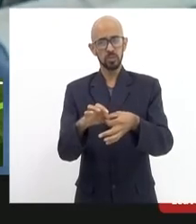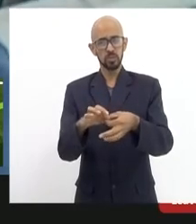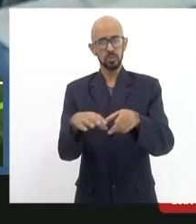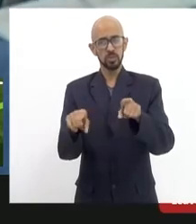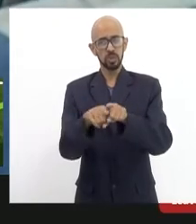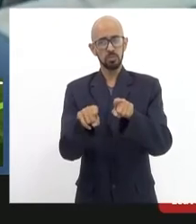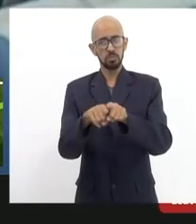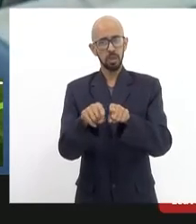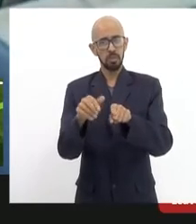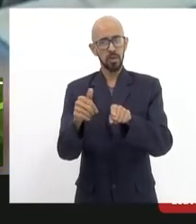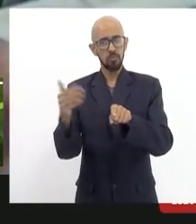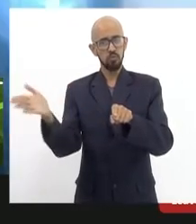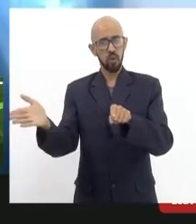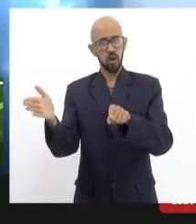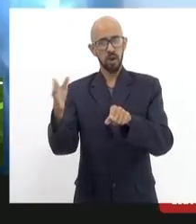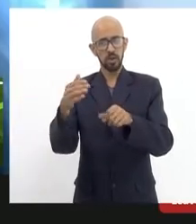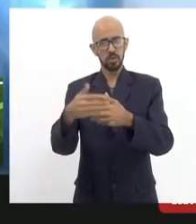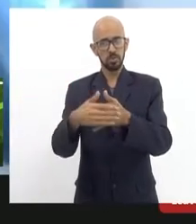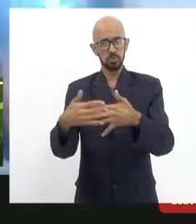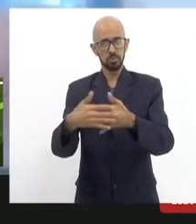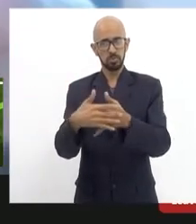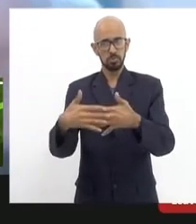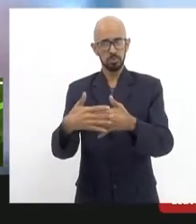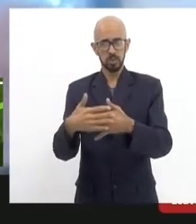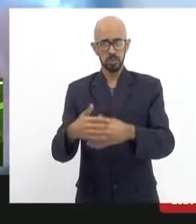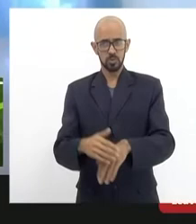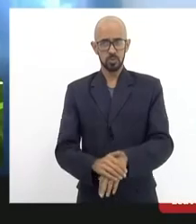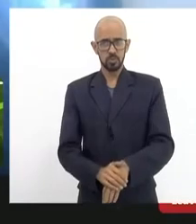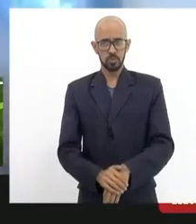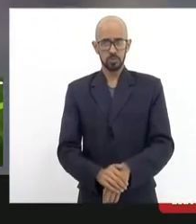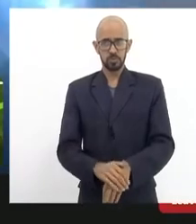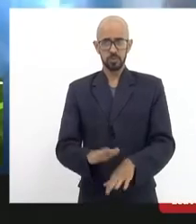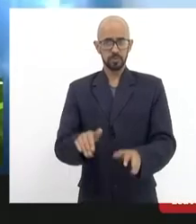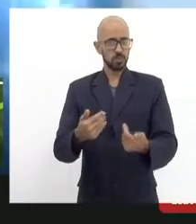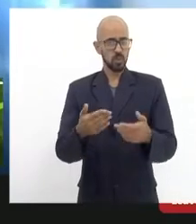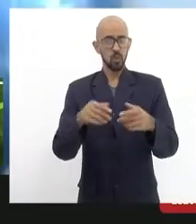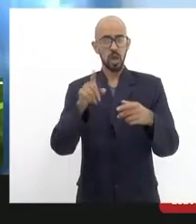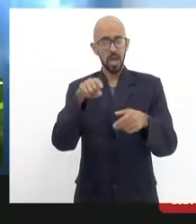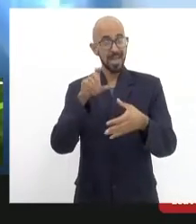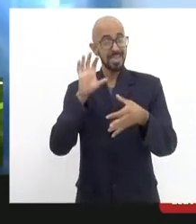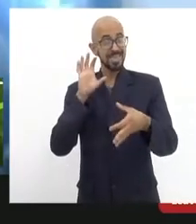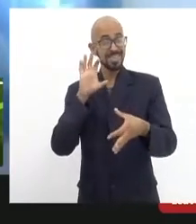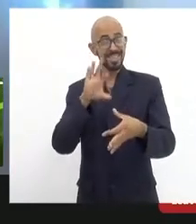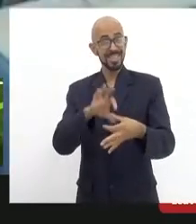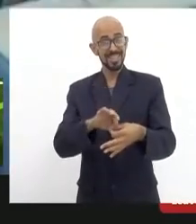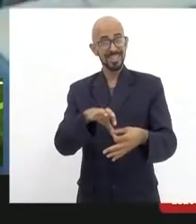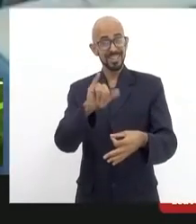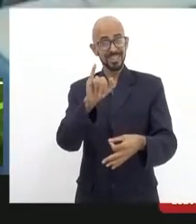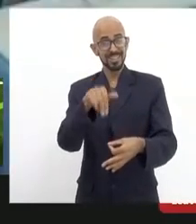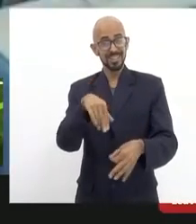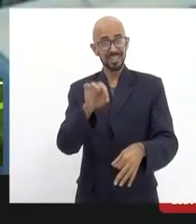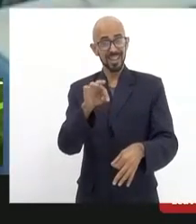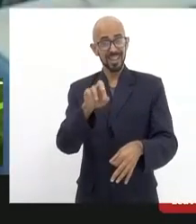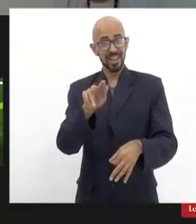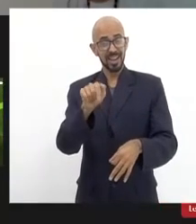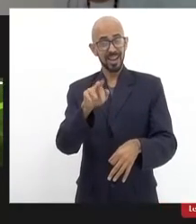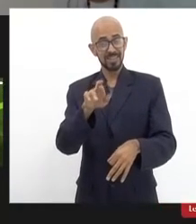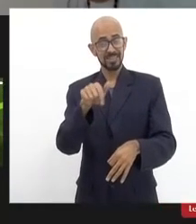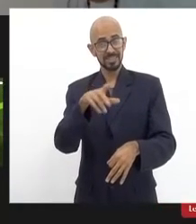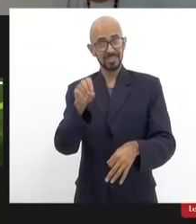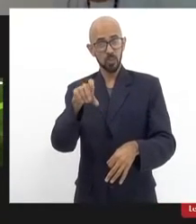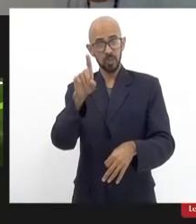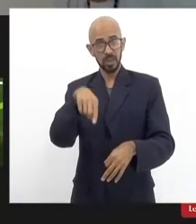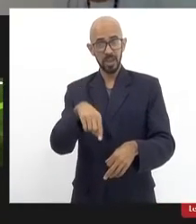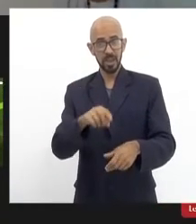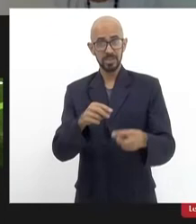do bairro aliás o tema integração é base em qualquer discussão sobre